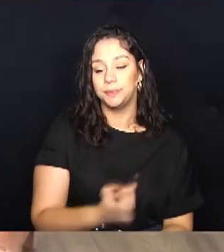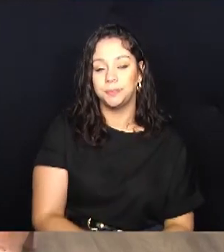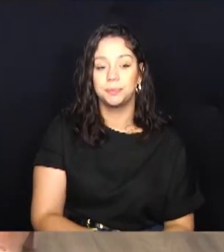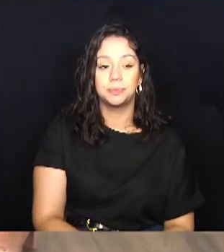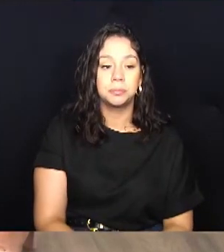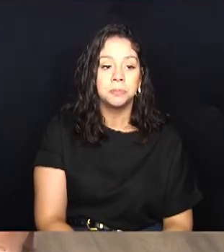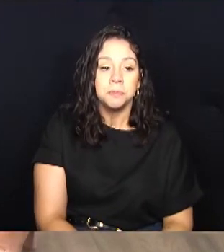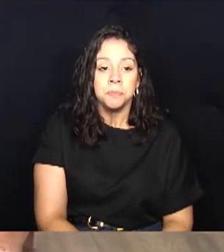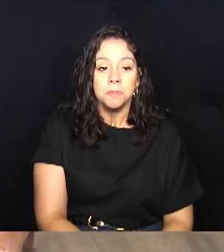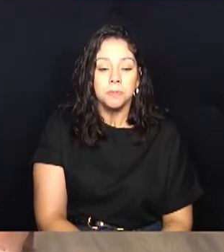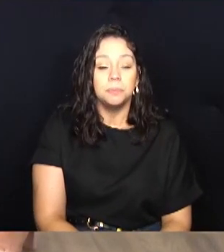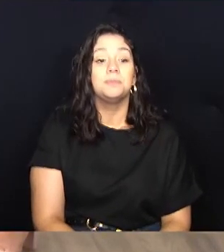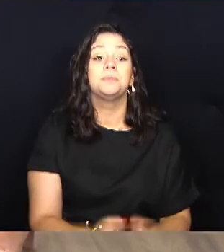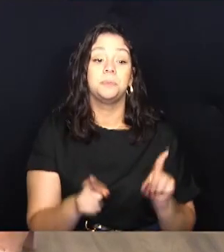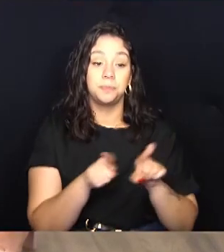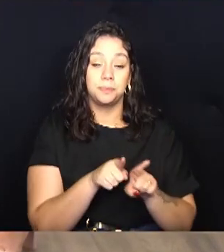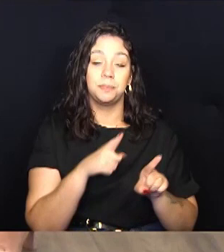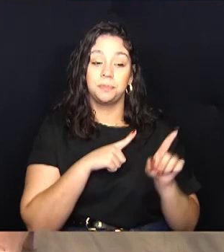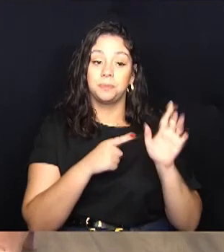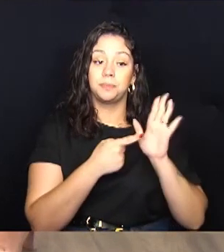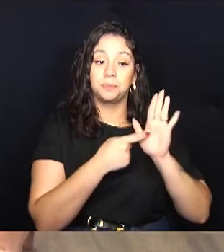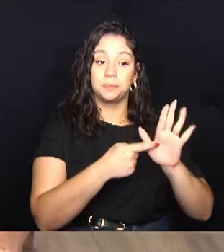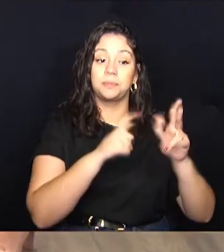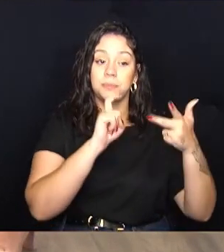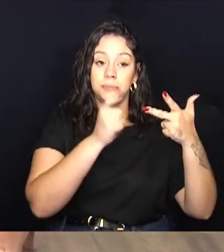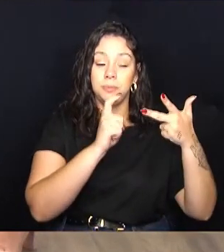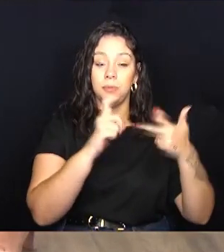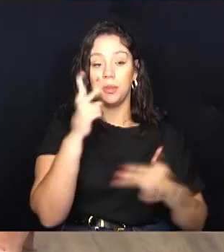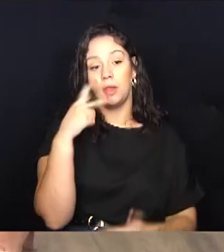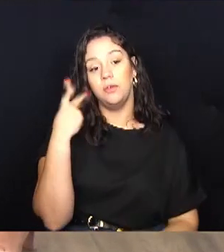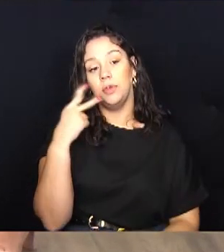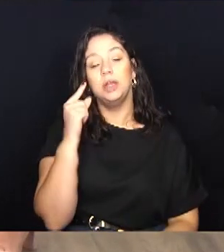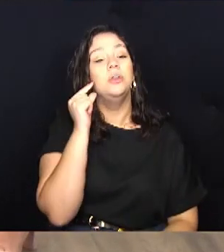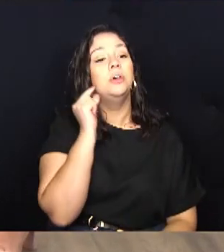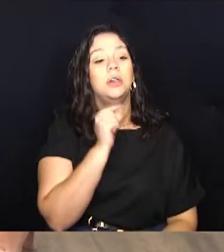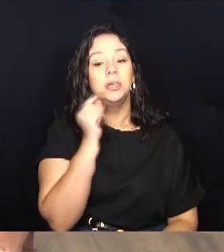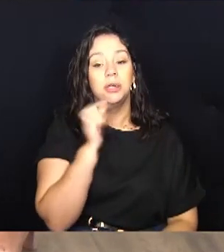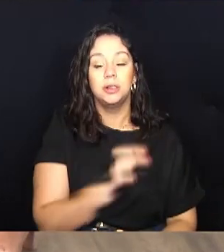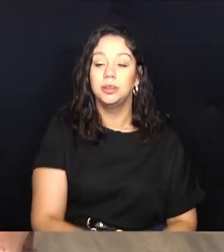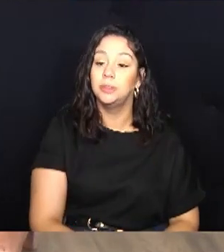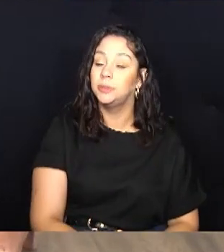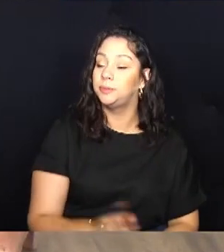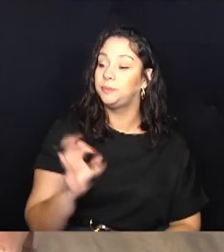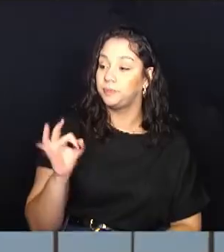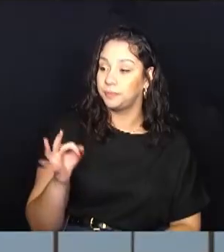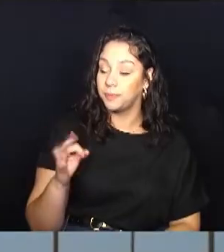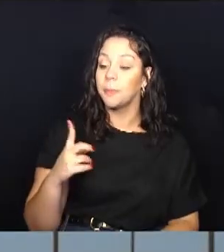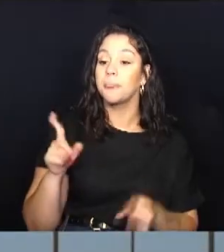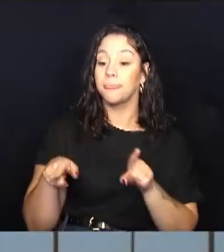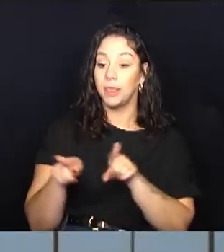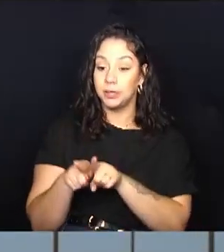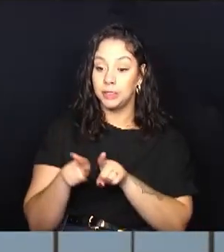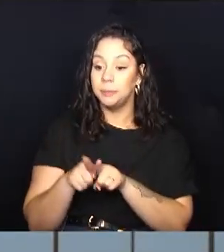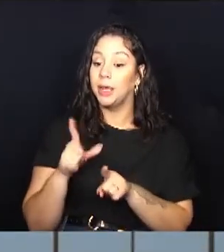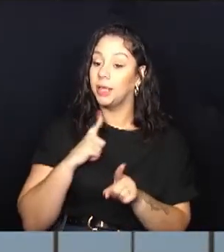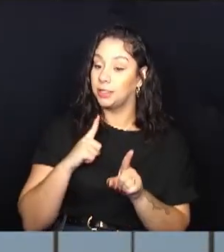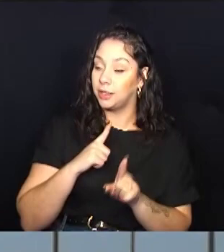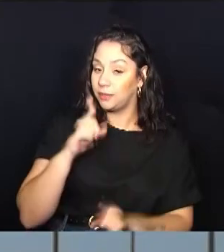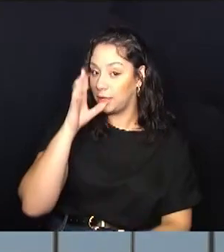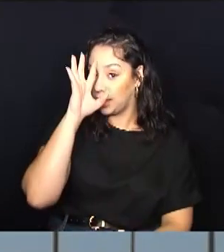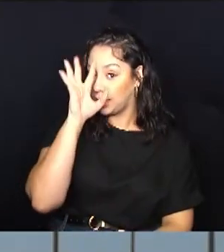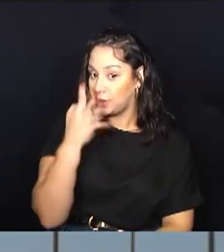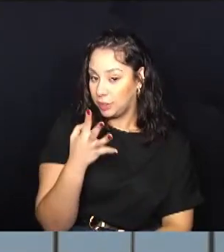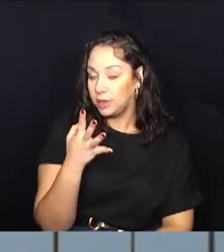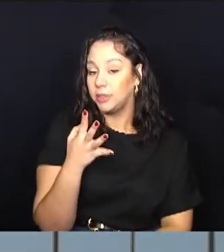E quem também fez indicação ao executivo foi o vereador Marcelo Silva. É, e ela também foi atendida, inclusive,